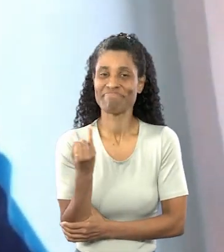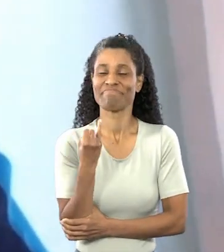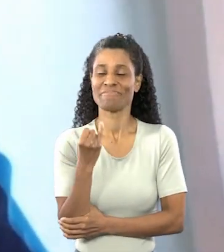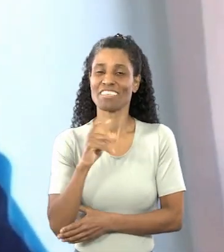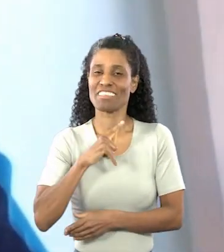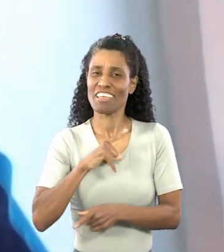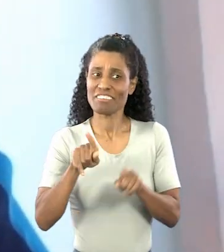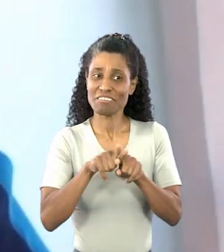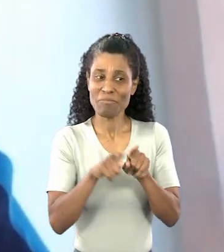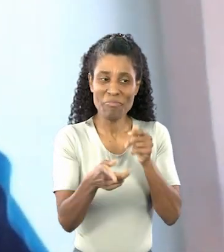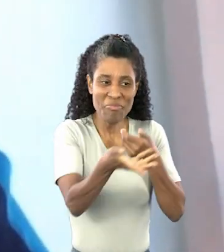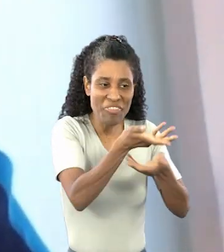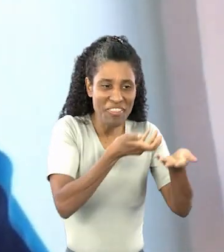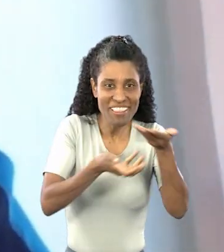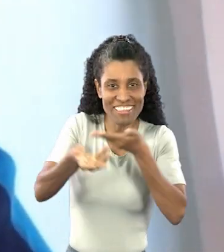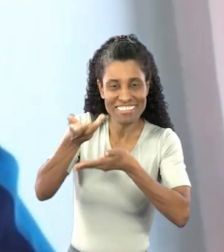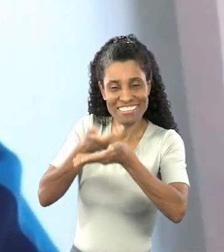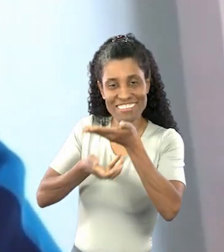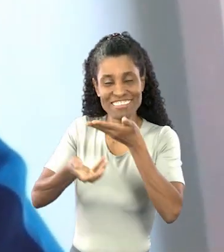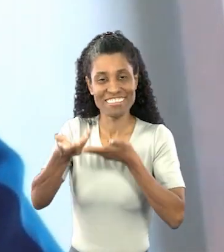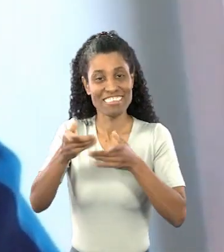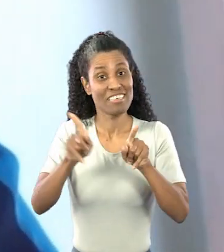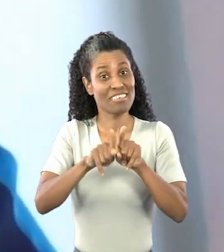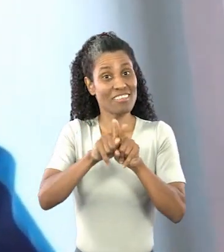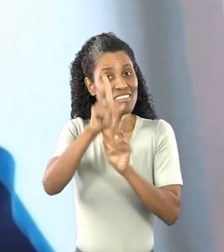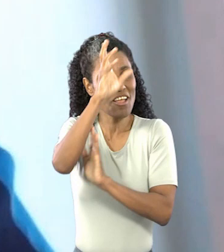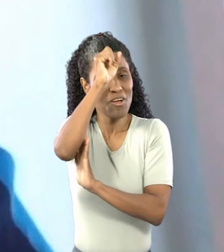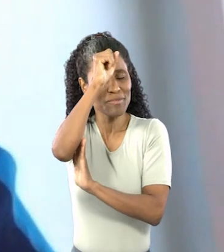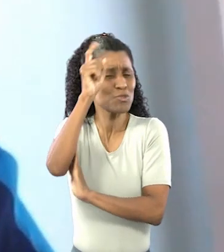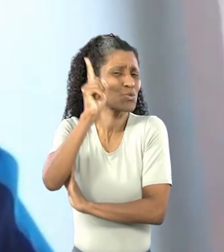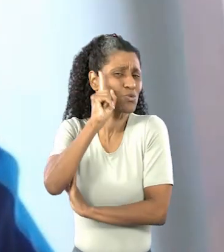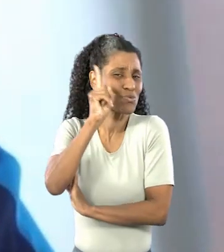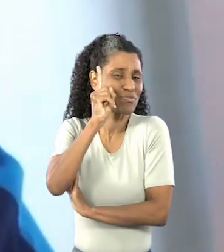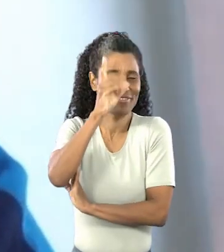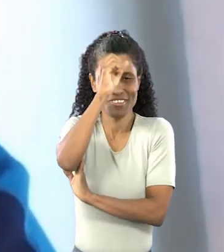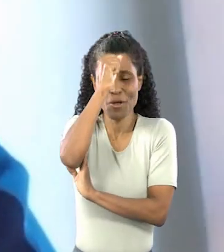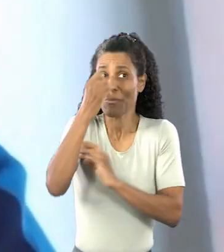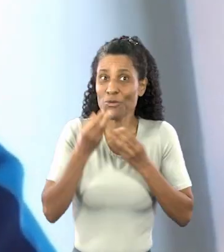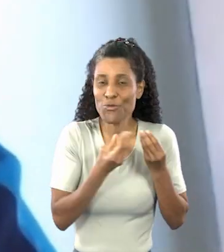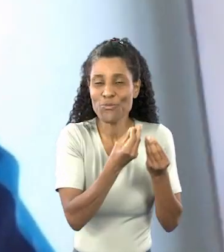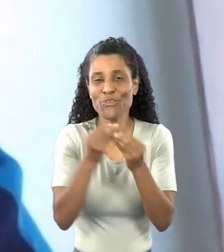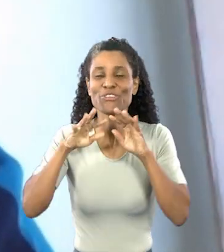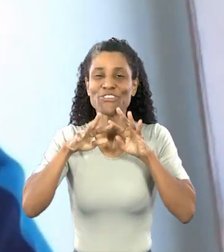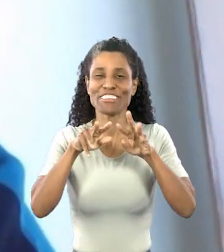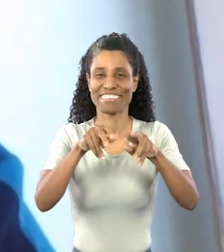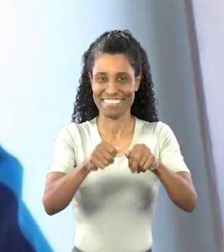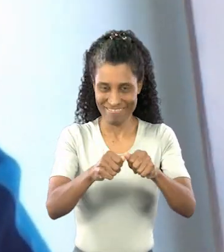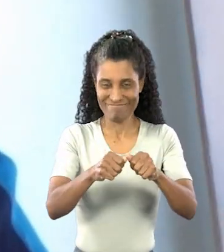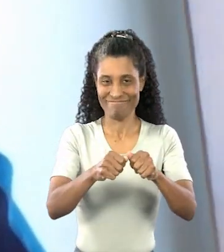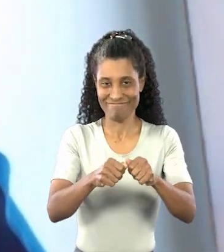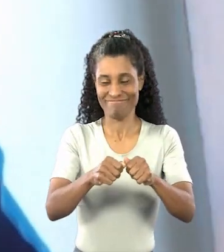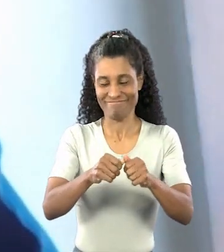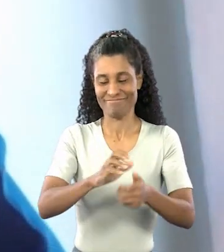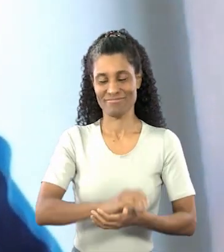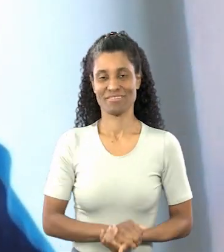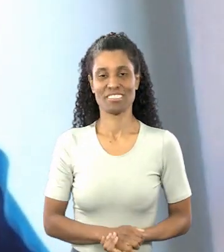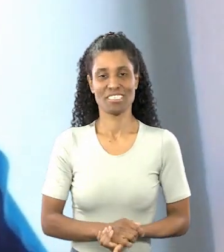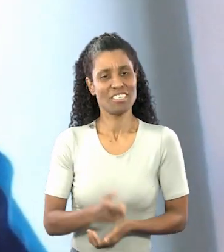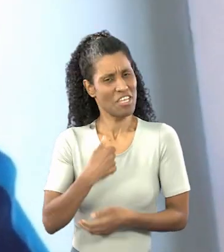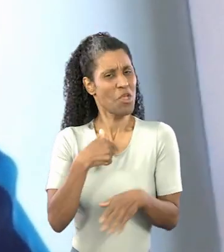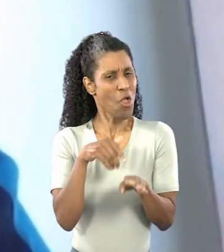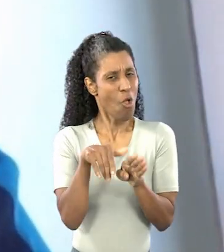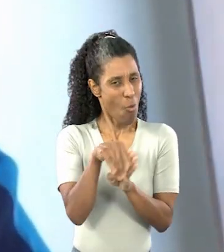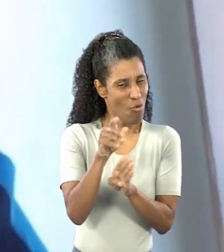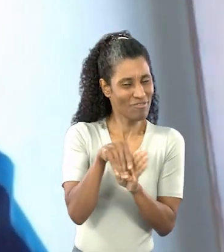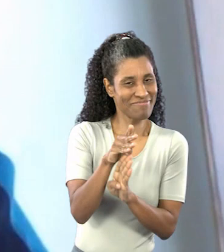uma interação, né? E uma aprendizagem. Todo dia a gente aprende muito com os bichinhos, né?